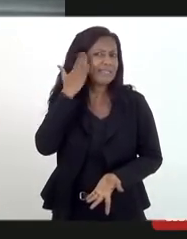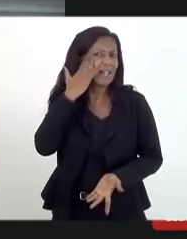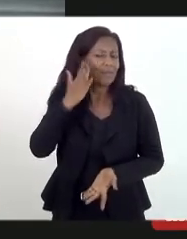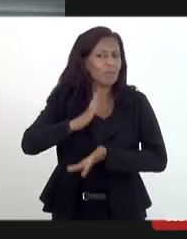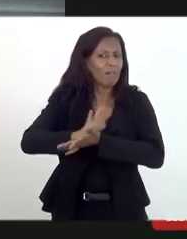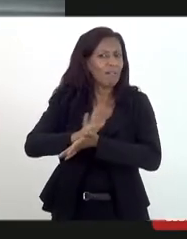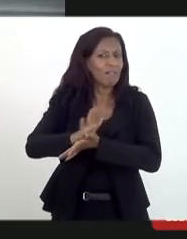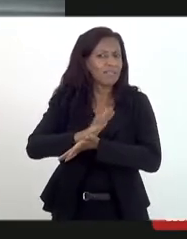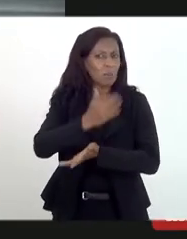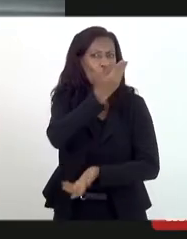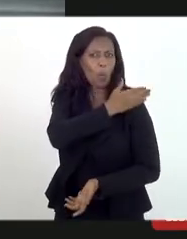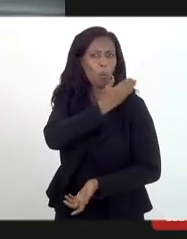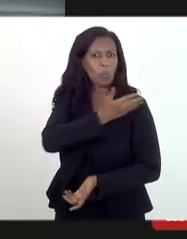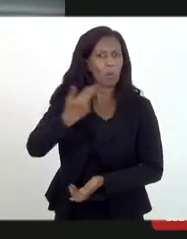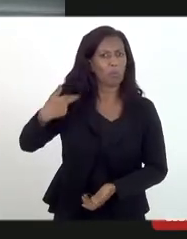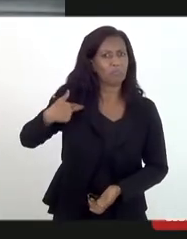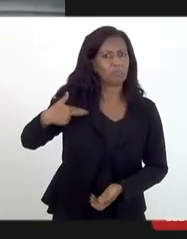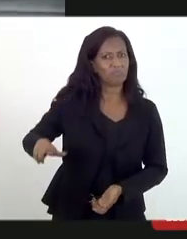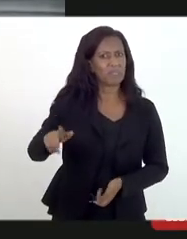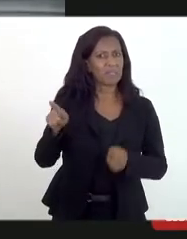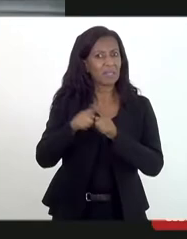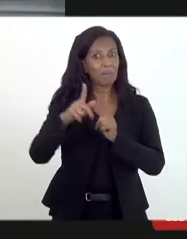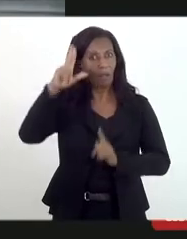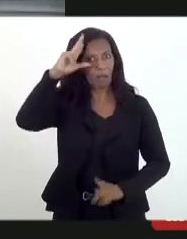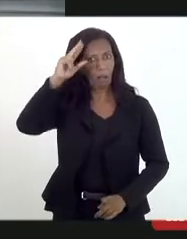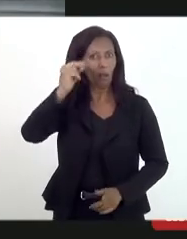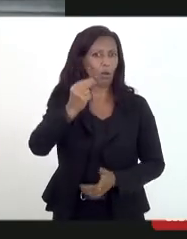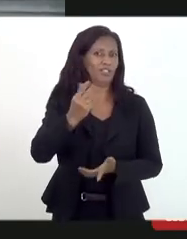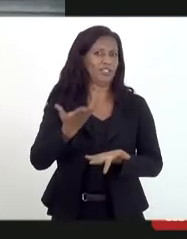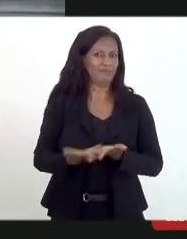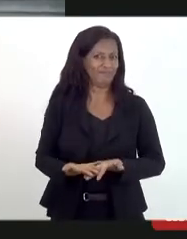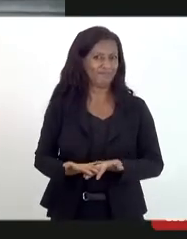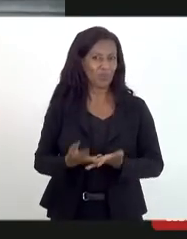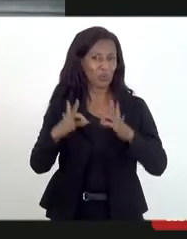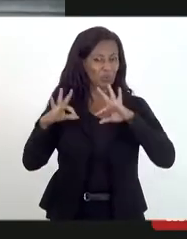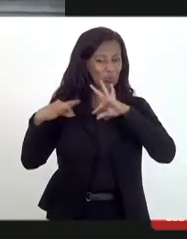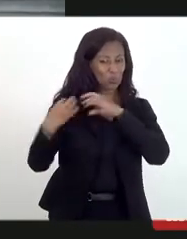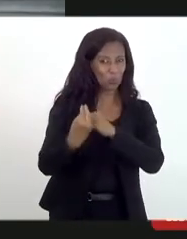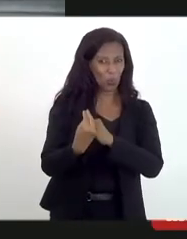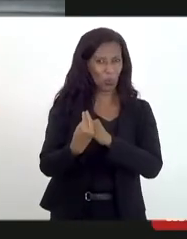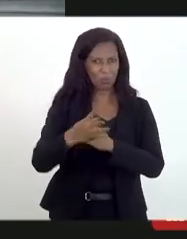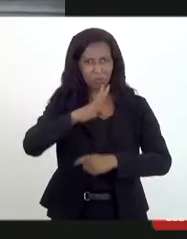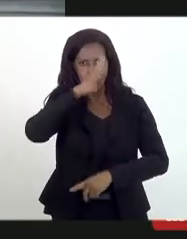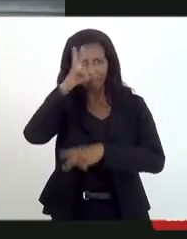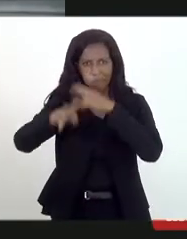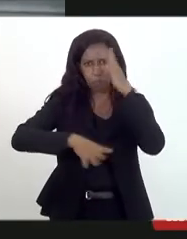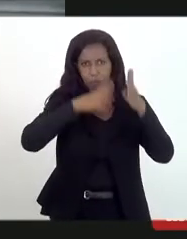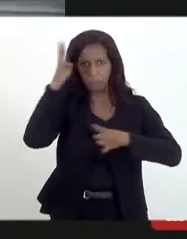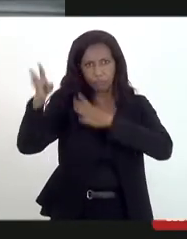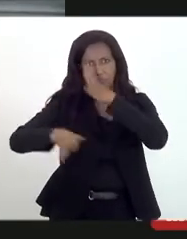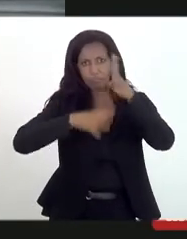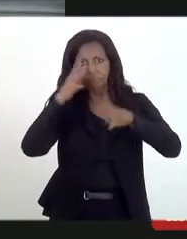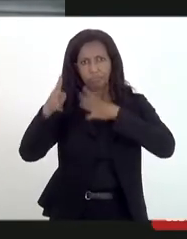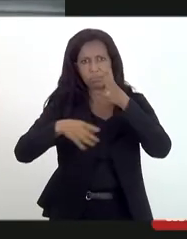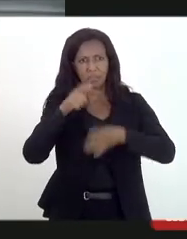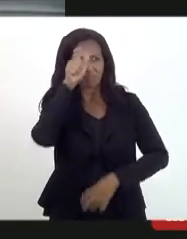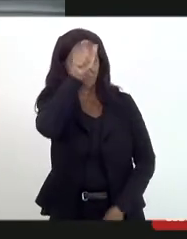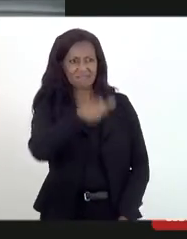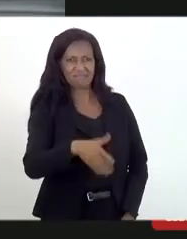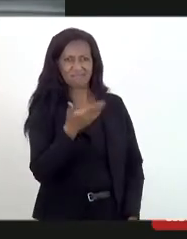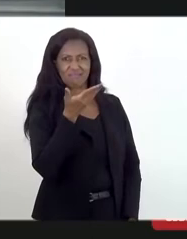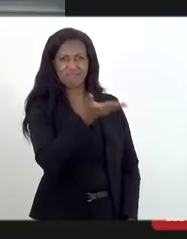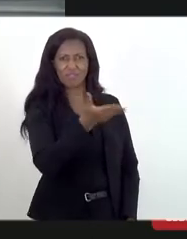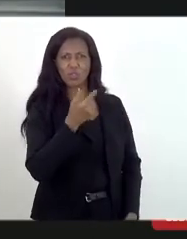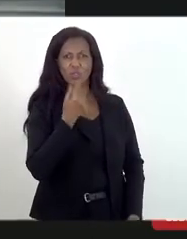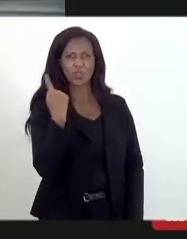também opera por essa lógica. Toda a lógica, todo um absurdo de evidenciação de